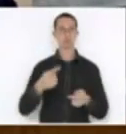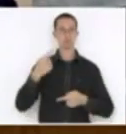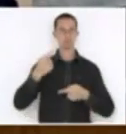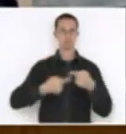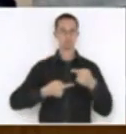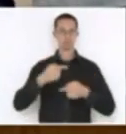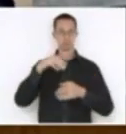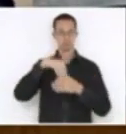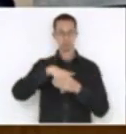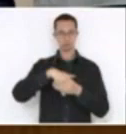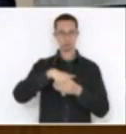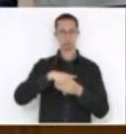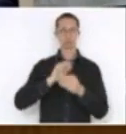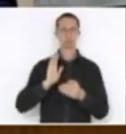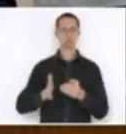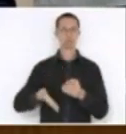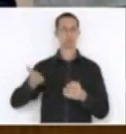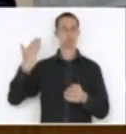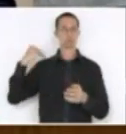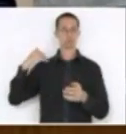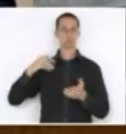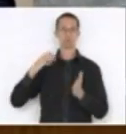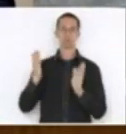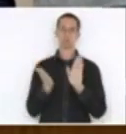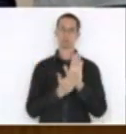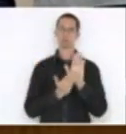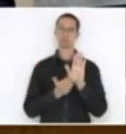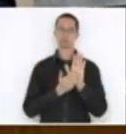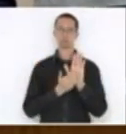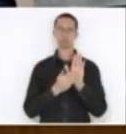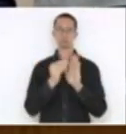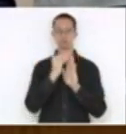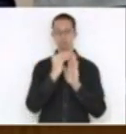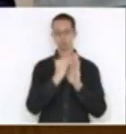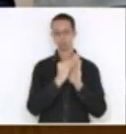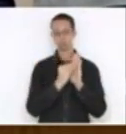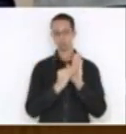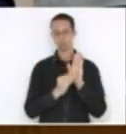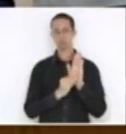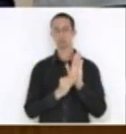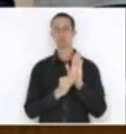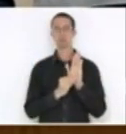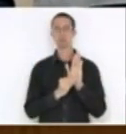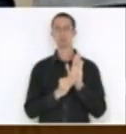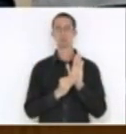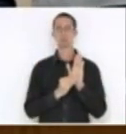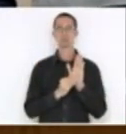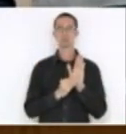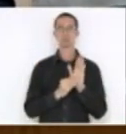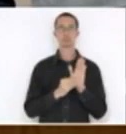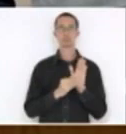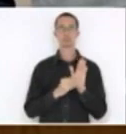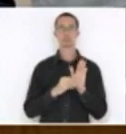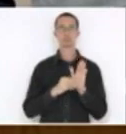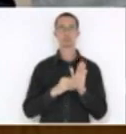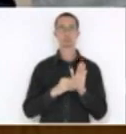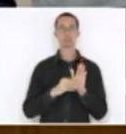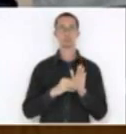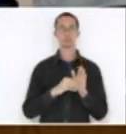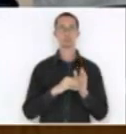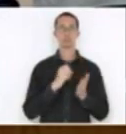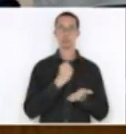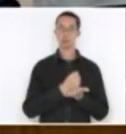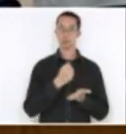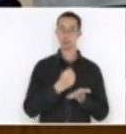havíamos proposto, ainda extra-pauta, que é o contrato de R 1,5 bilhão junto